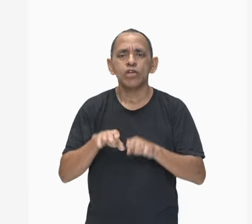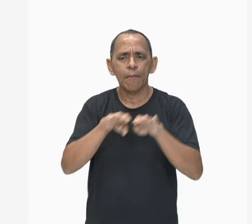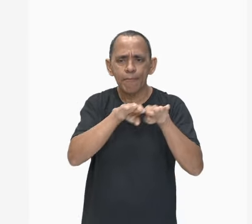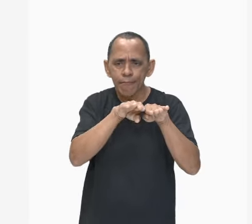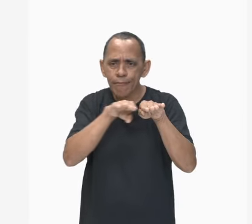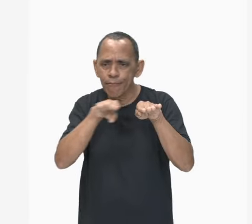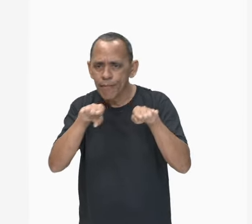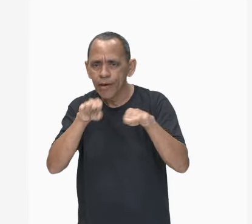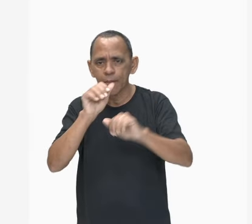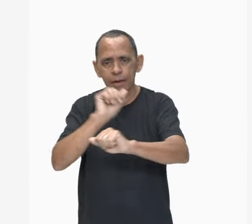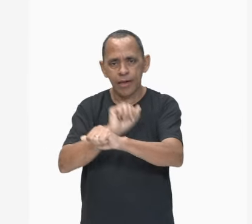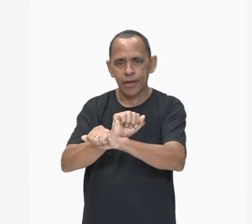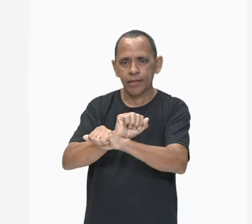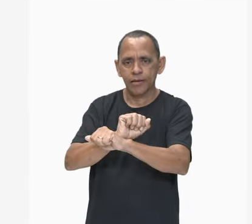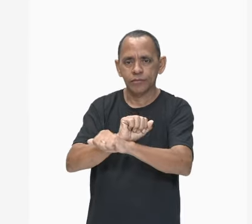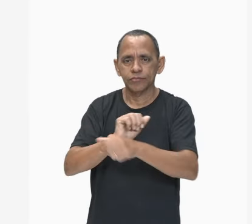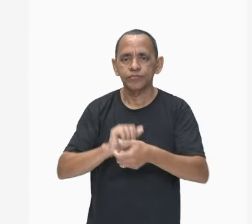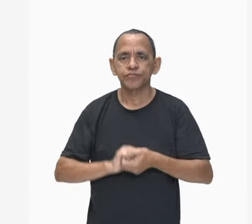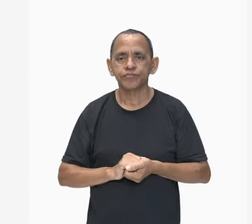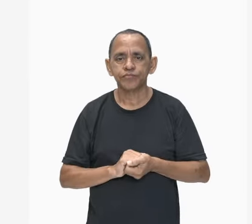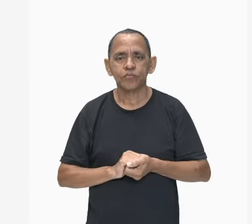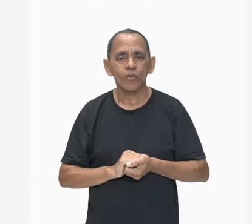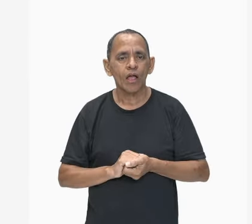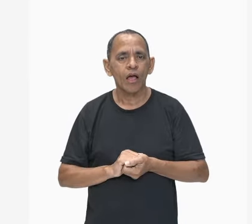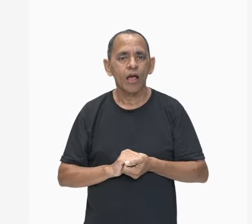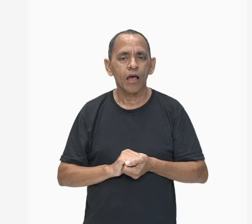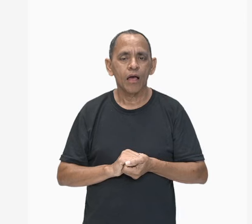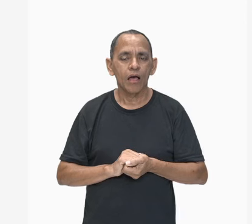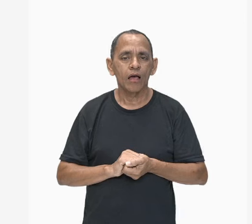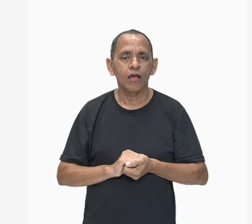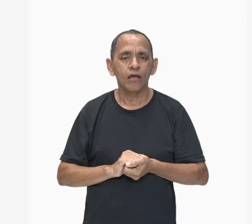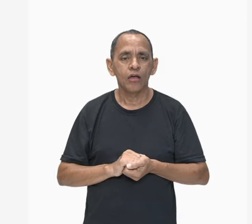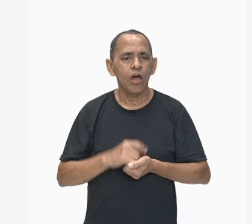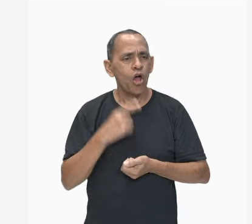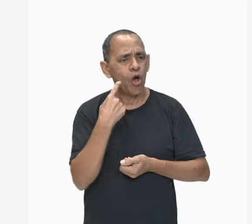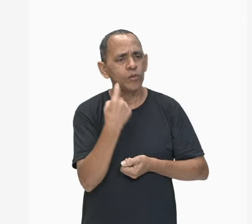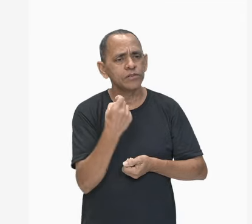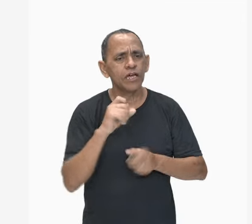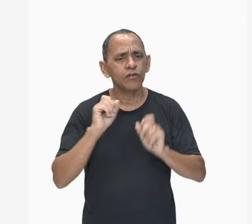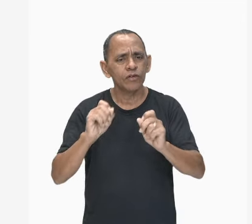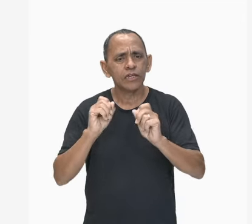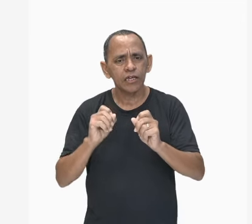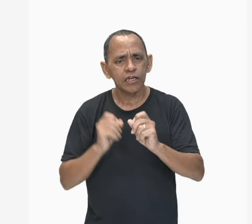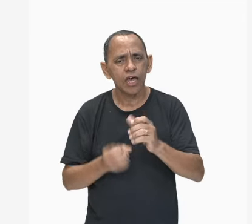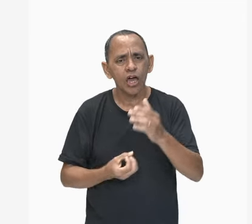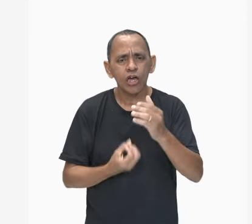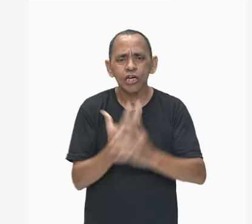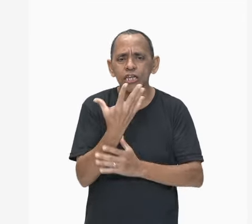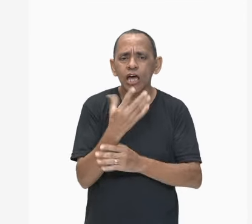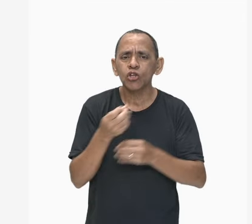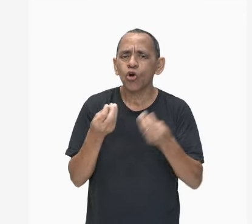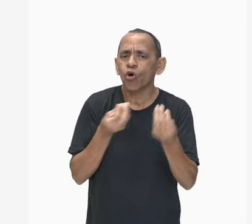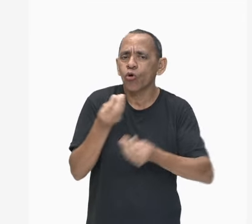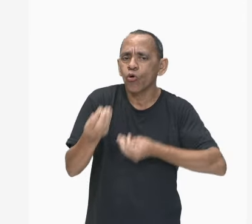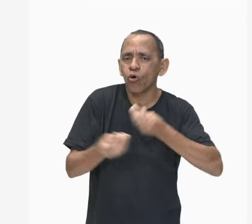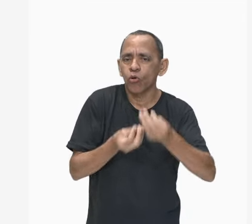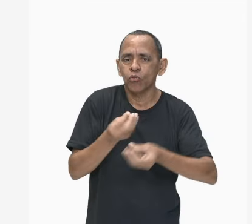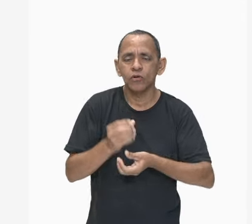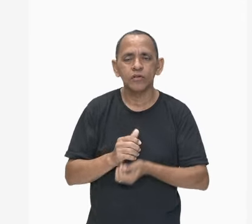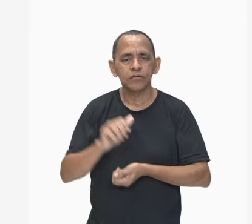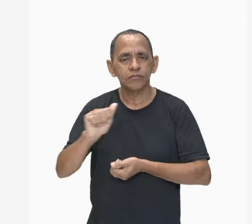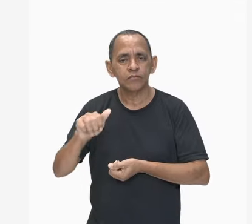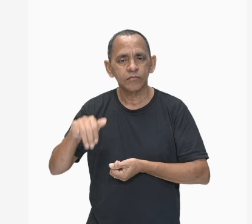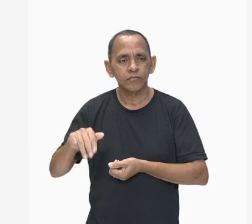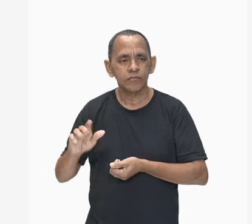Observem, quando se falou aí da origem do elétron, que veio do ambar, tem